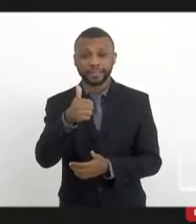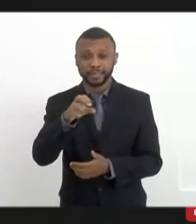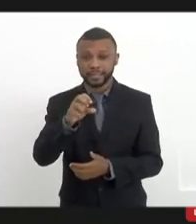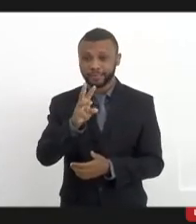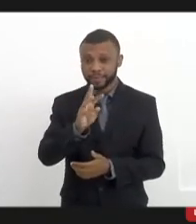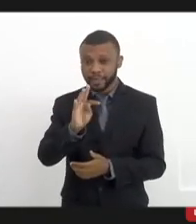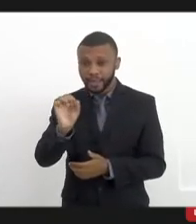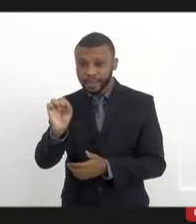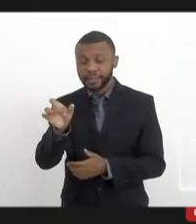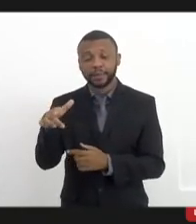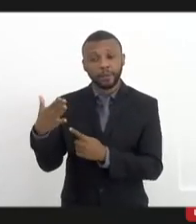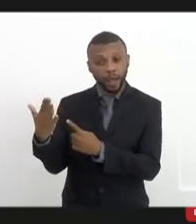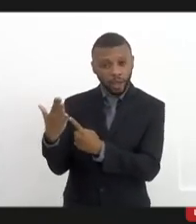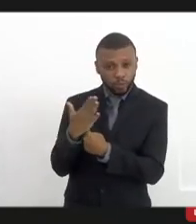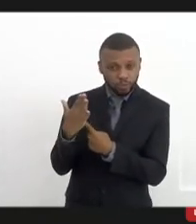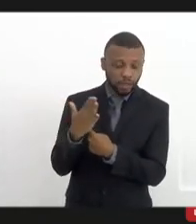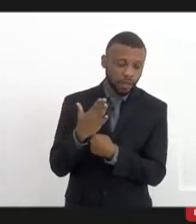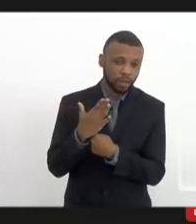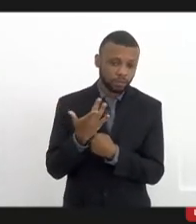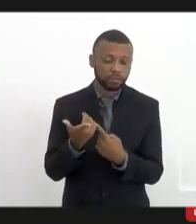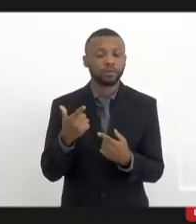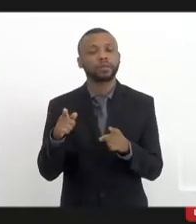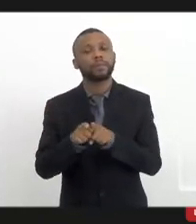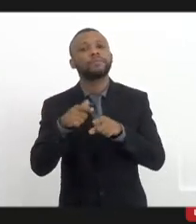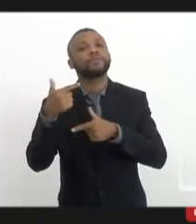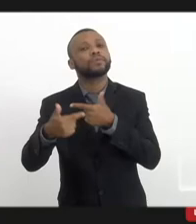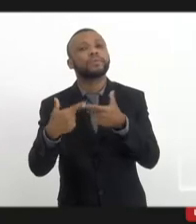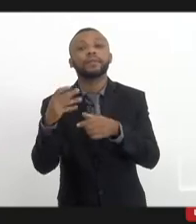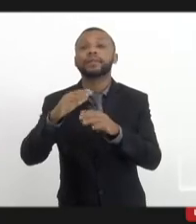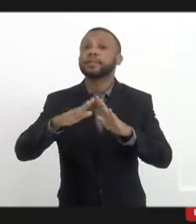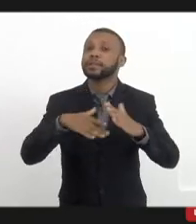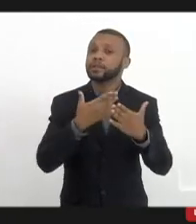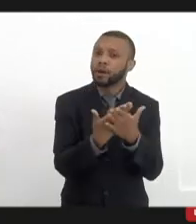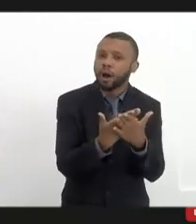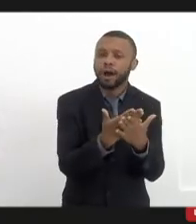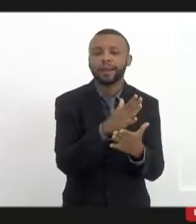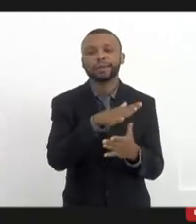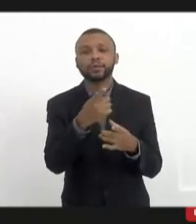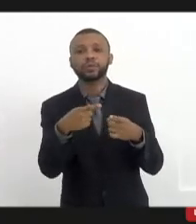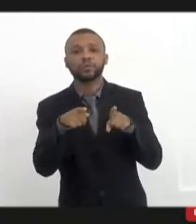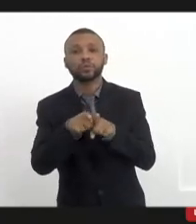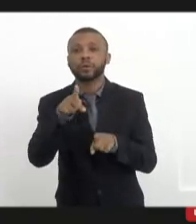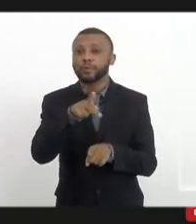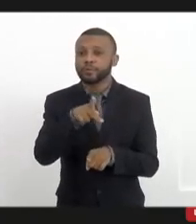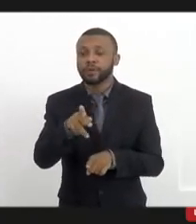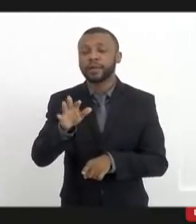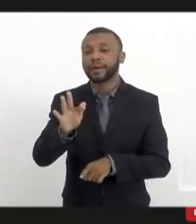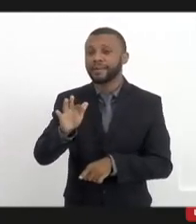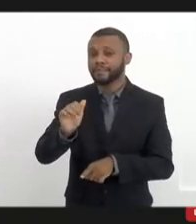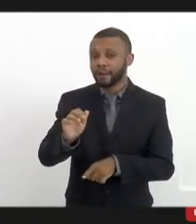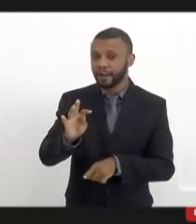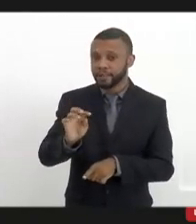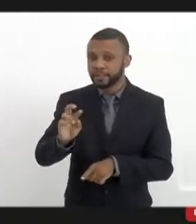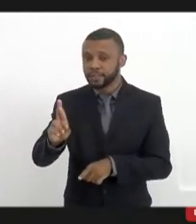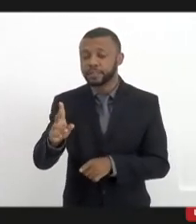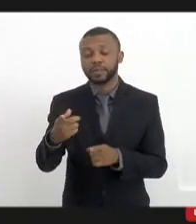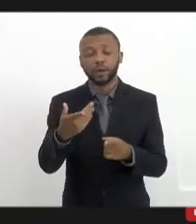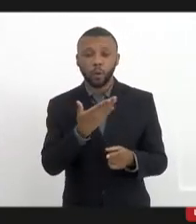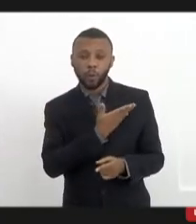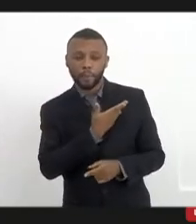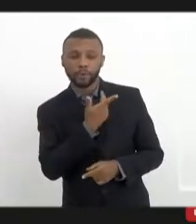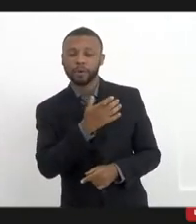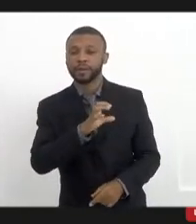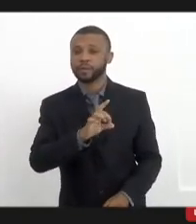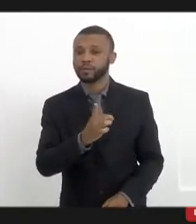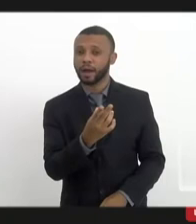para poder transmitir. Também já fiz um trabalho nas escolas, né? Junto com a professora Fatinha e também o companheiro Eduardo Coelho.